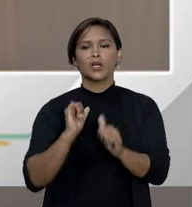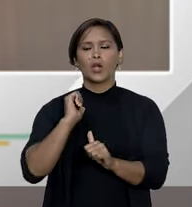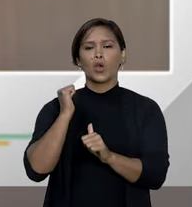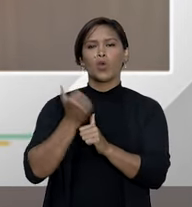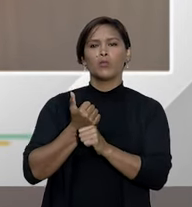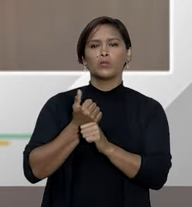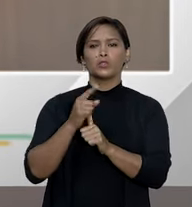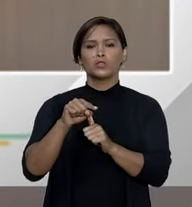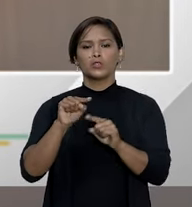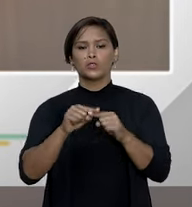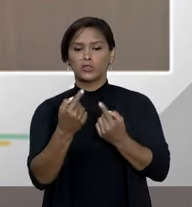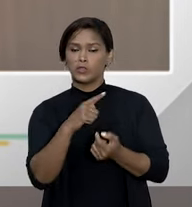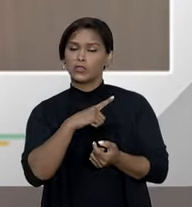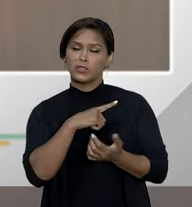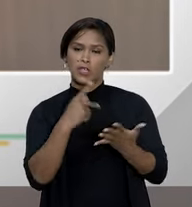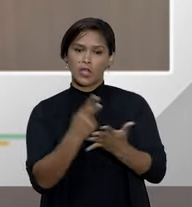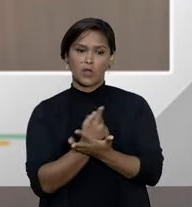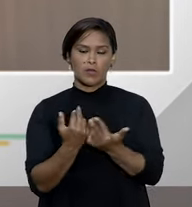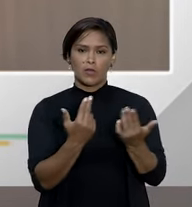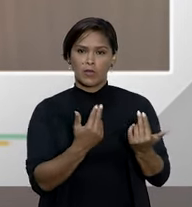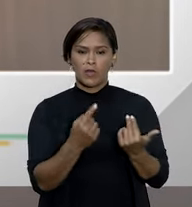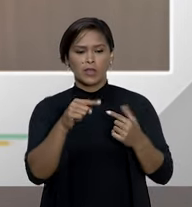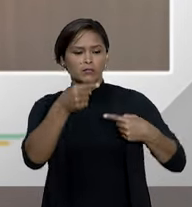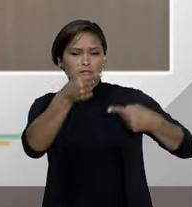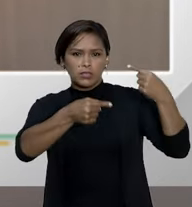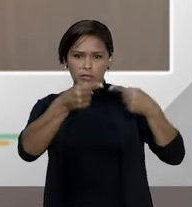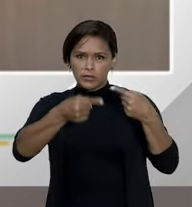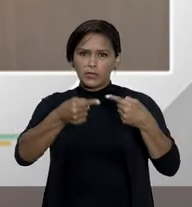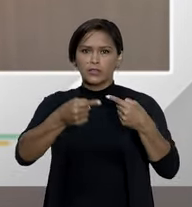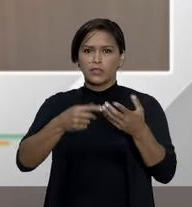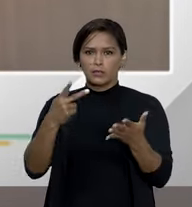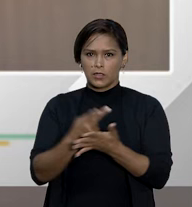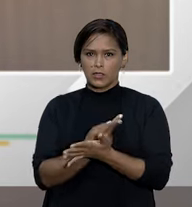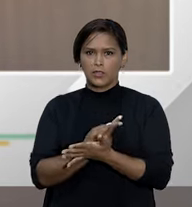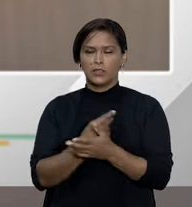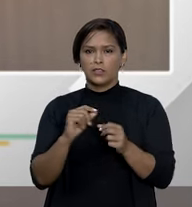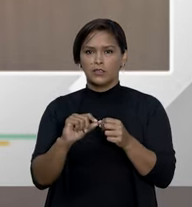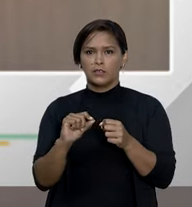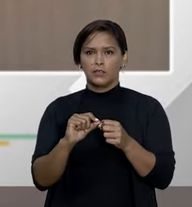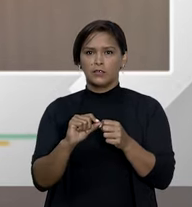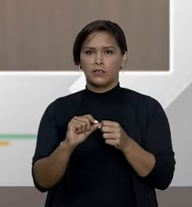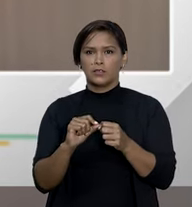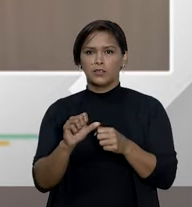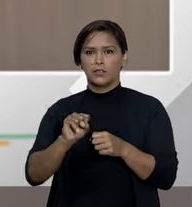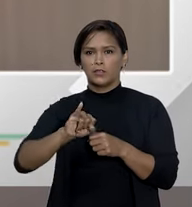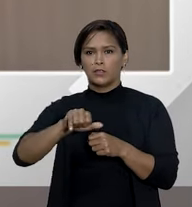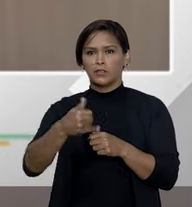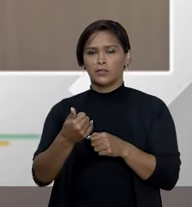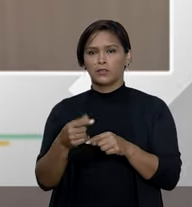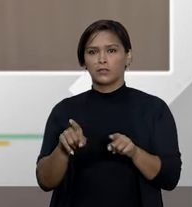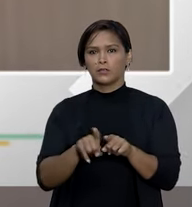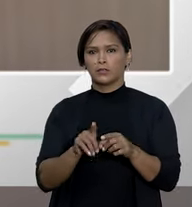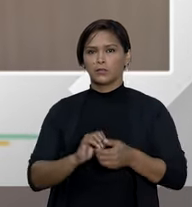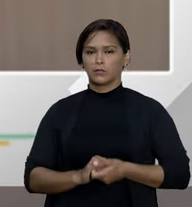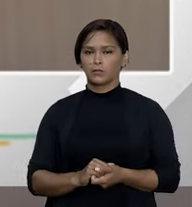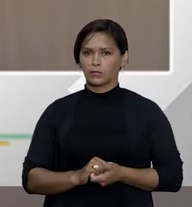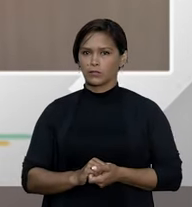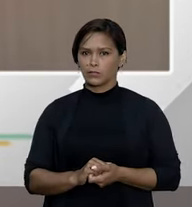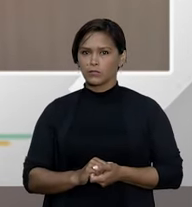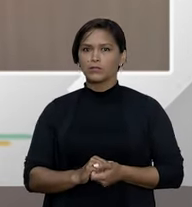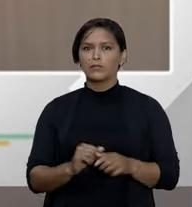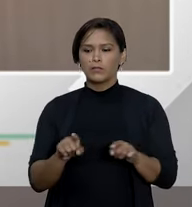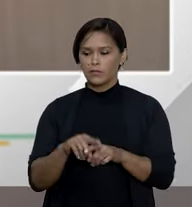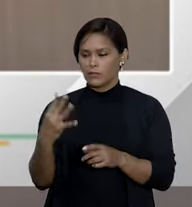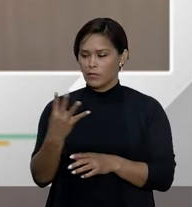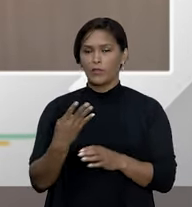nesse nossos debates o superior tribunal através